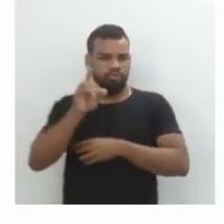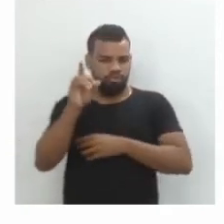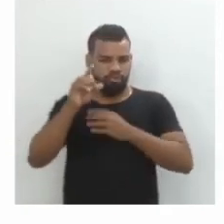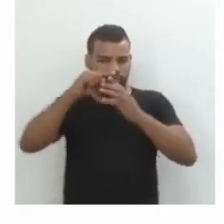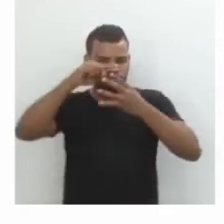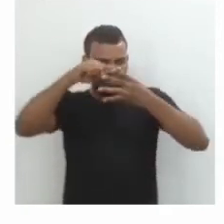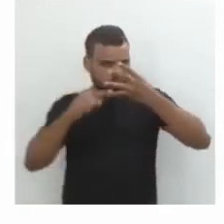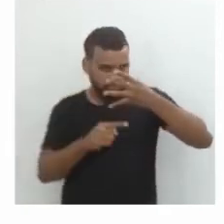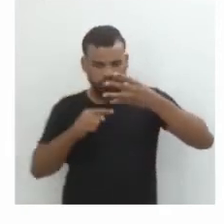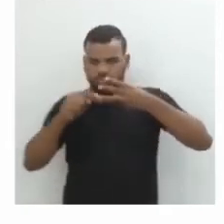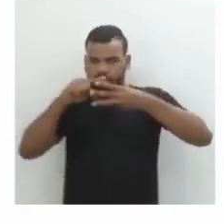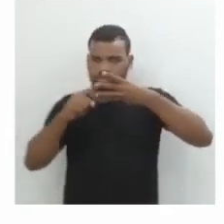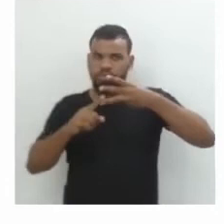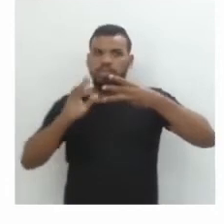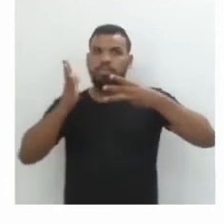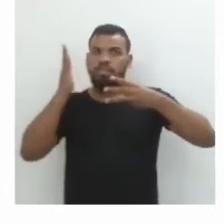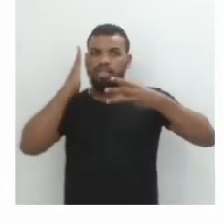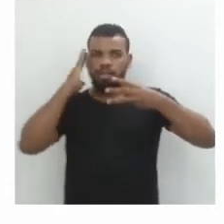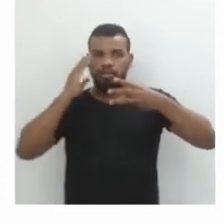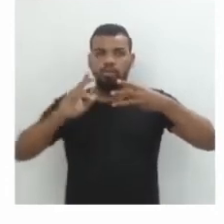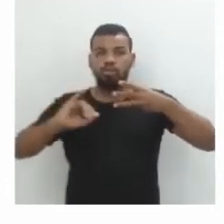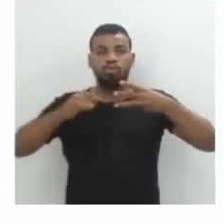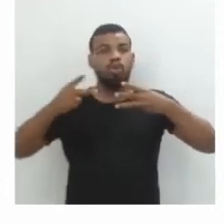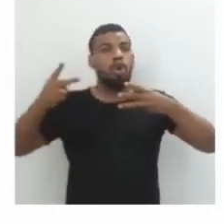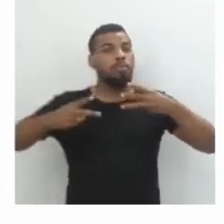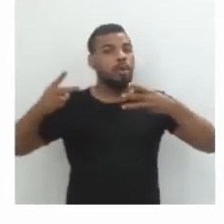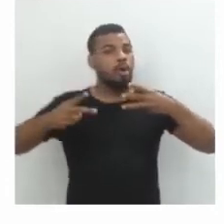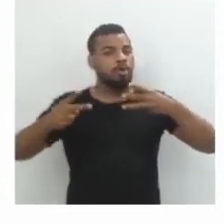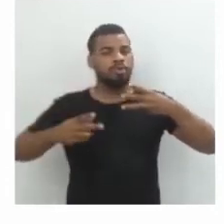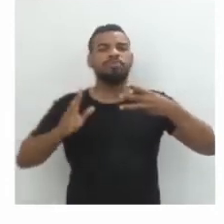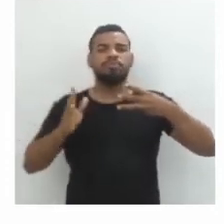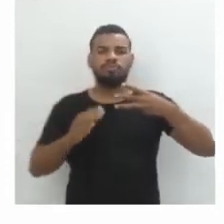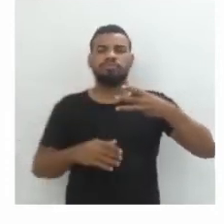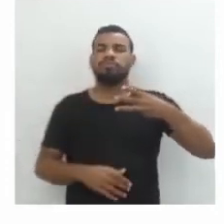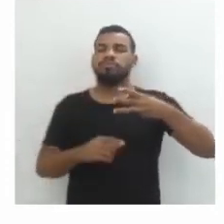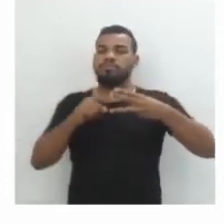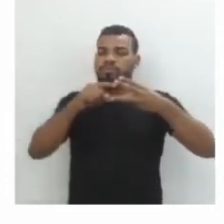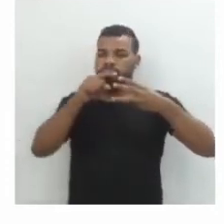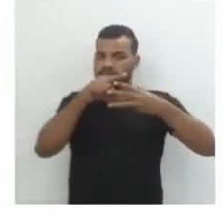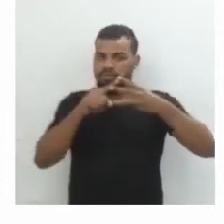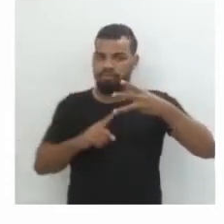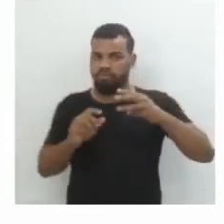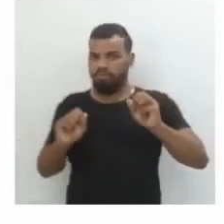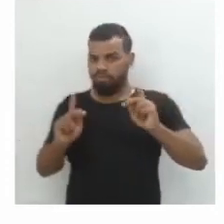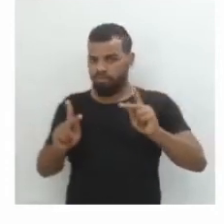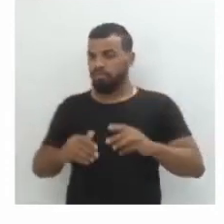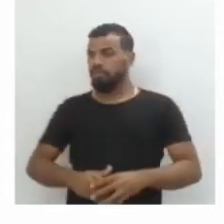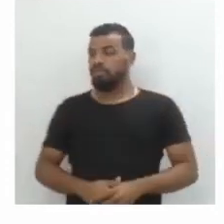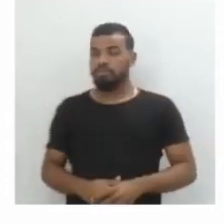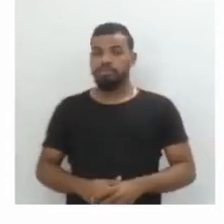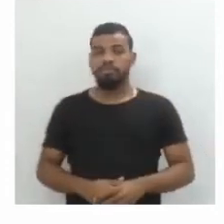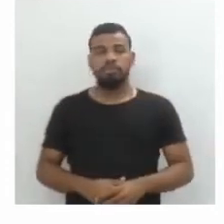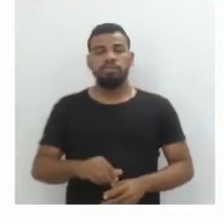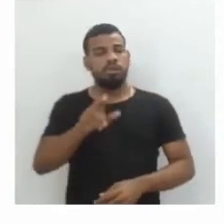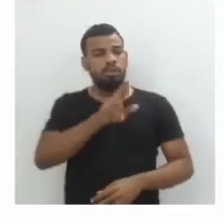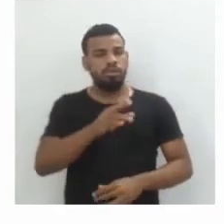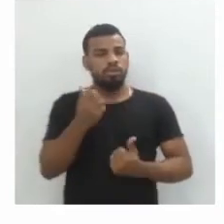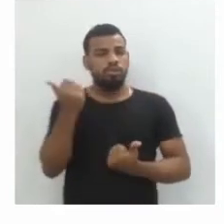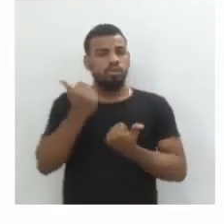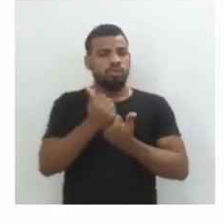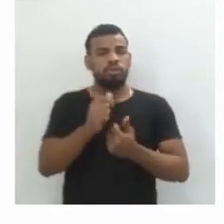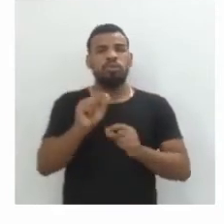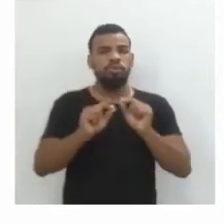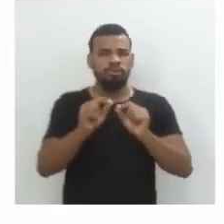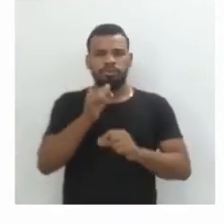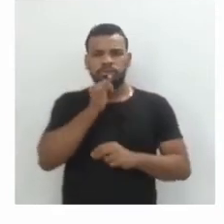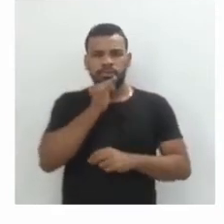sabe que há juros compostos. Então a gente vai utilizar a forma de juros compostos, a forma geral. Então é só a gente substituir